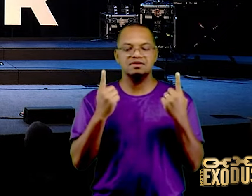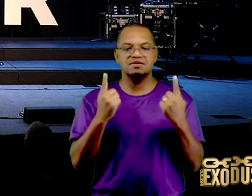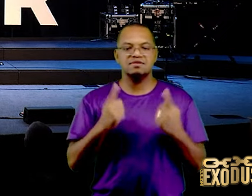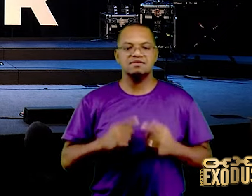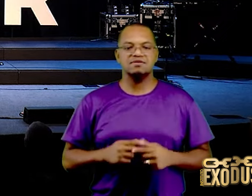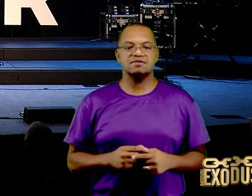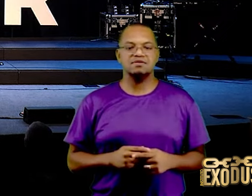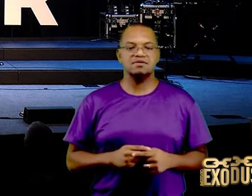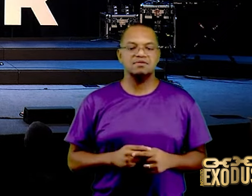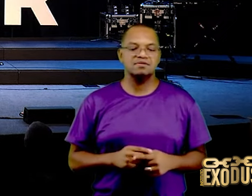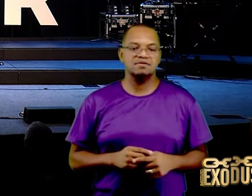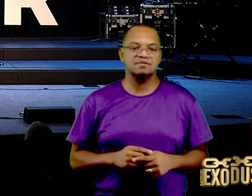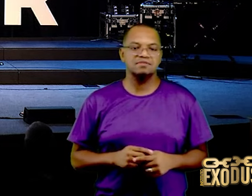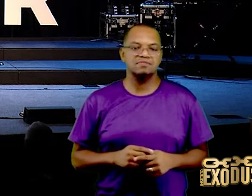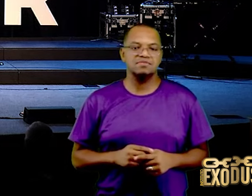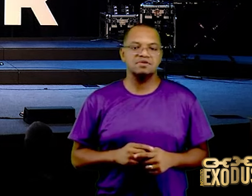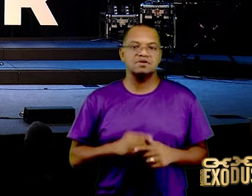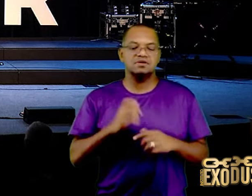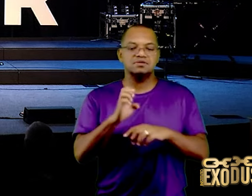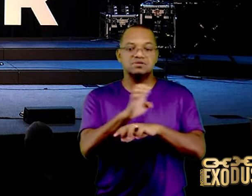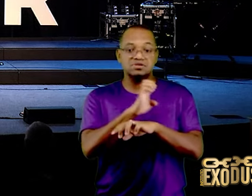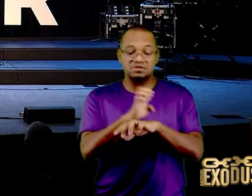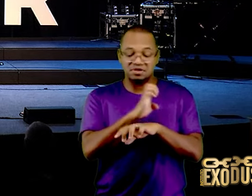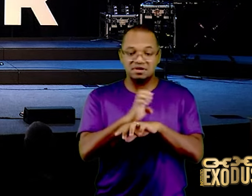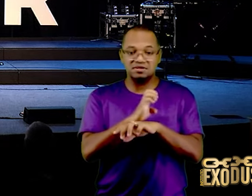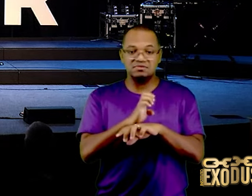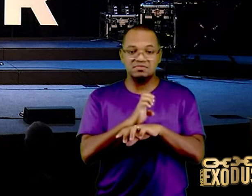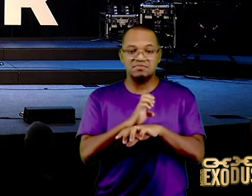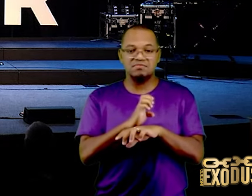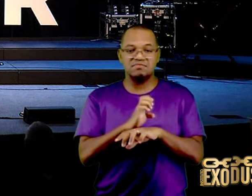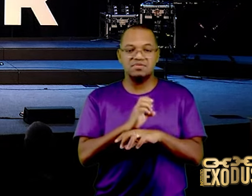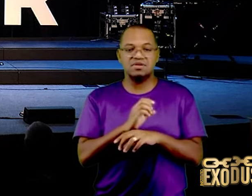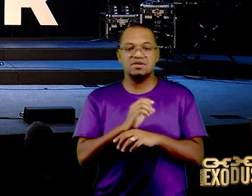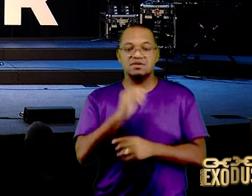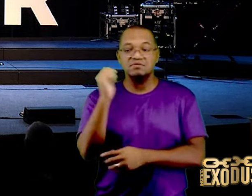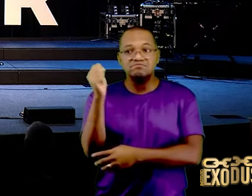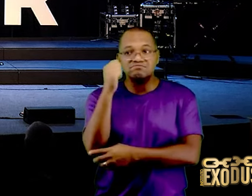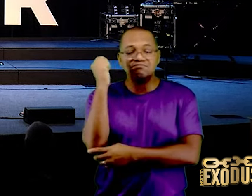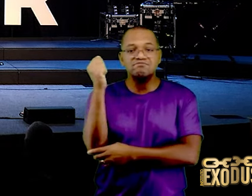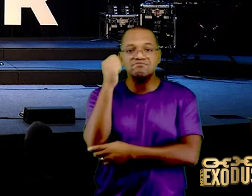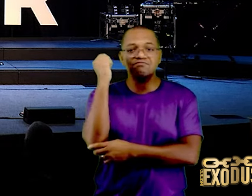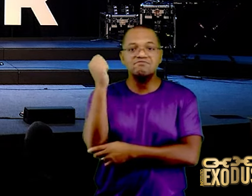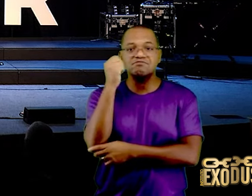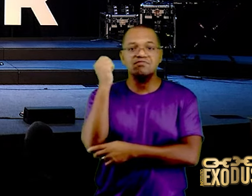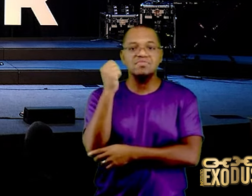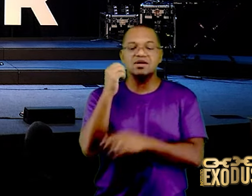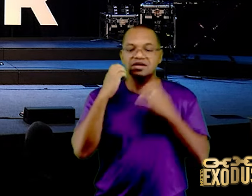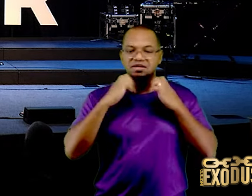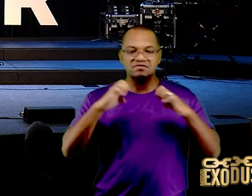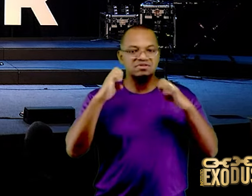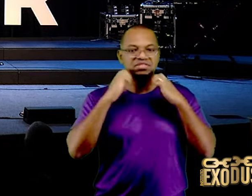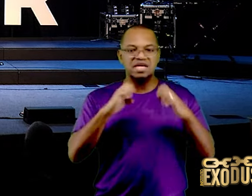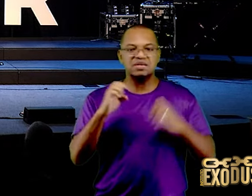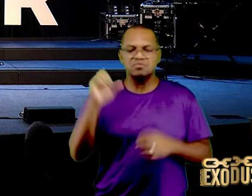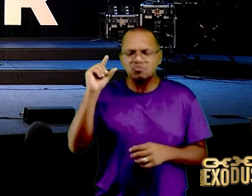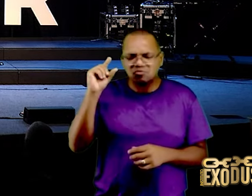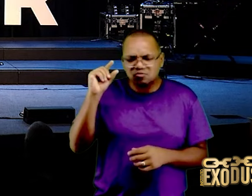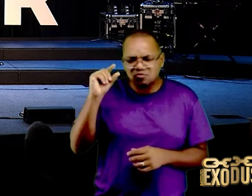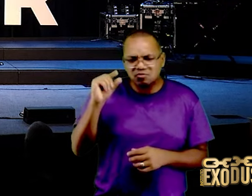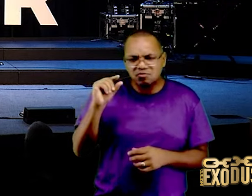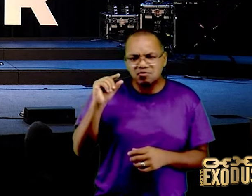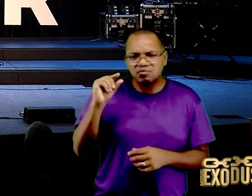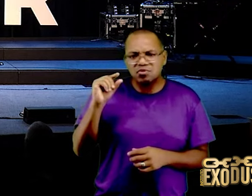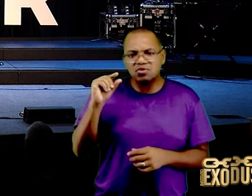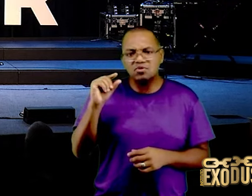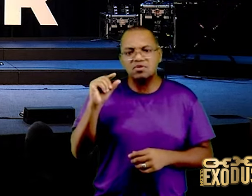o estado menos evangelizado do Brasil, é o Rio Grande do Sul, não é a Bahia de todos os santos não, é o Rio Grande do Sul, eu